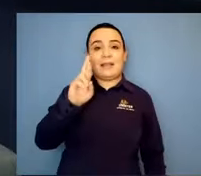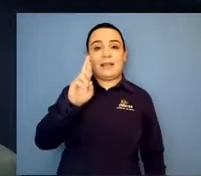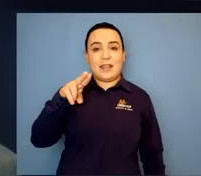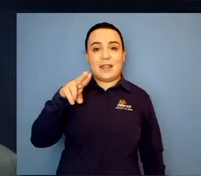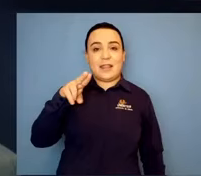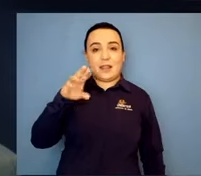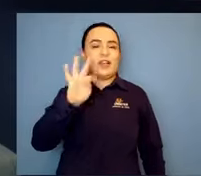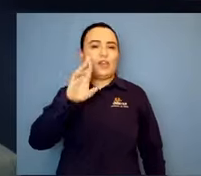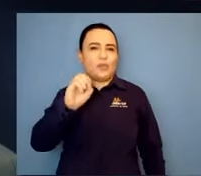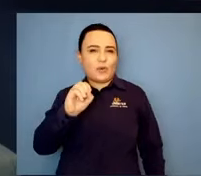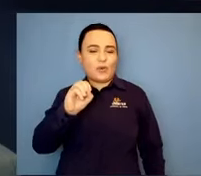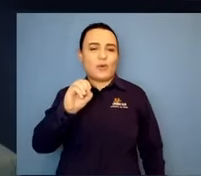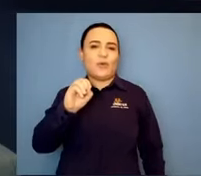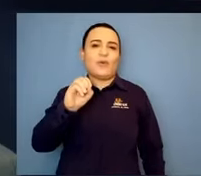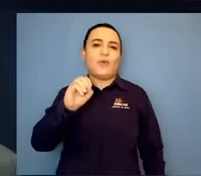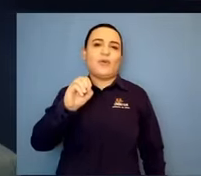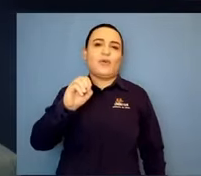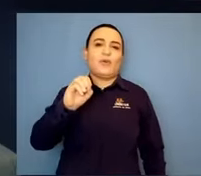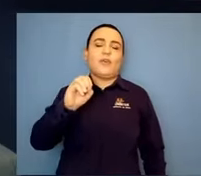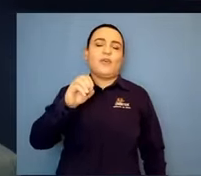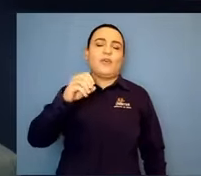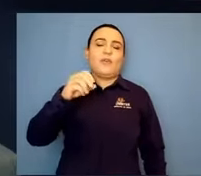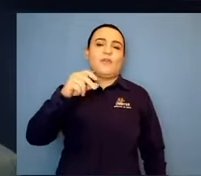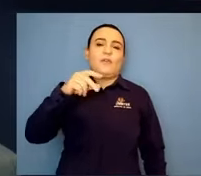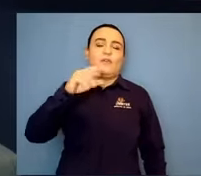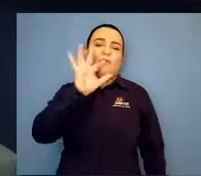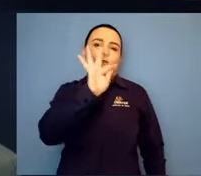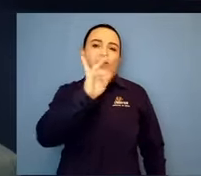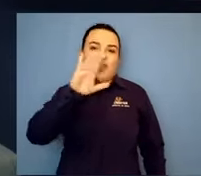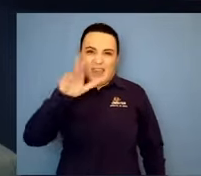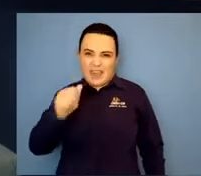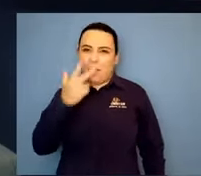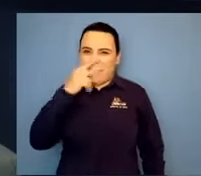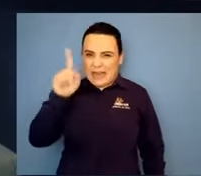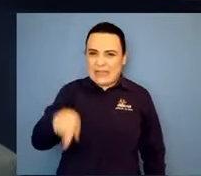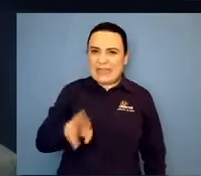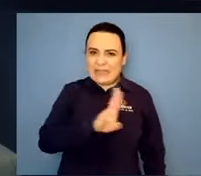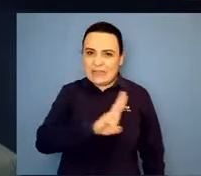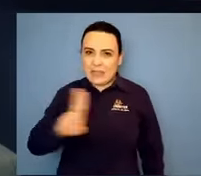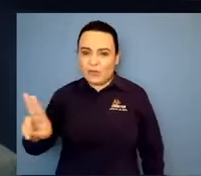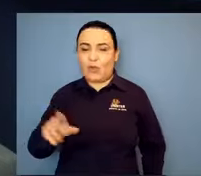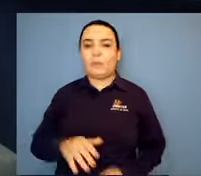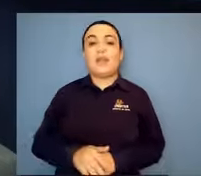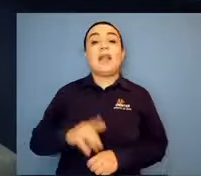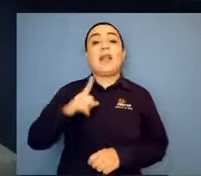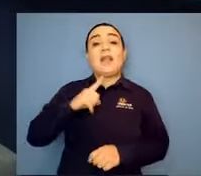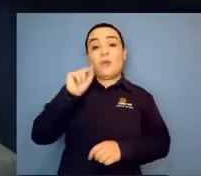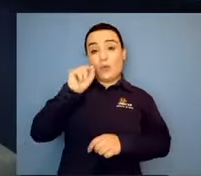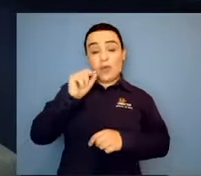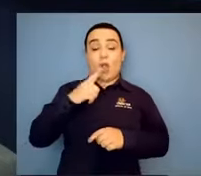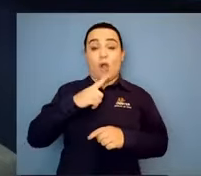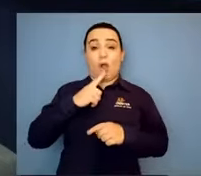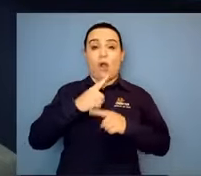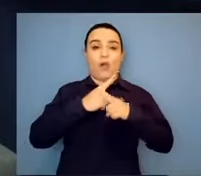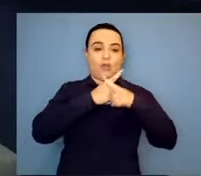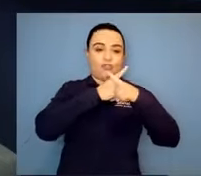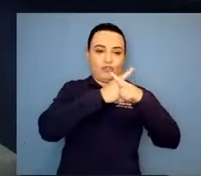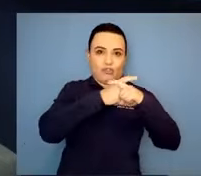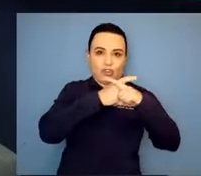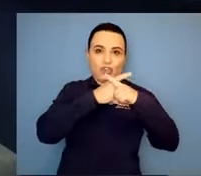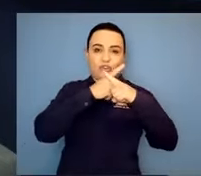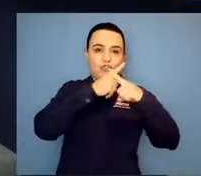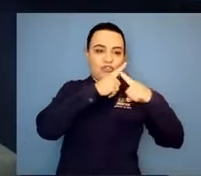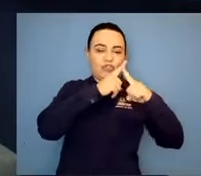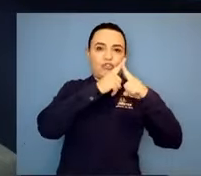Sim. Então, eu, enquanto mulher, possuo dois cromossomos X. Um é defeituoso. Hum. Então, o Diego herdou o X